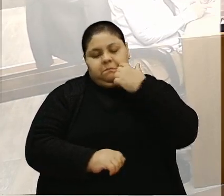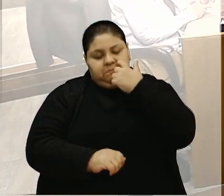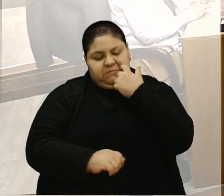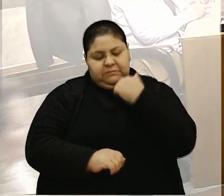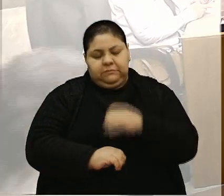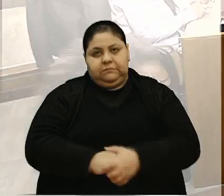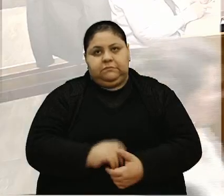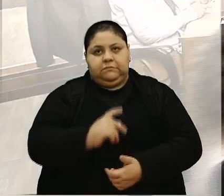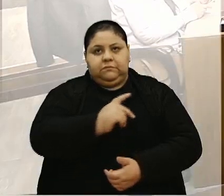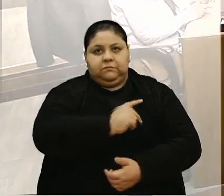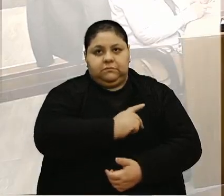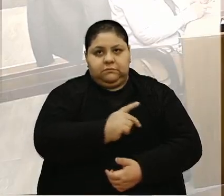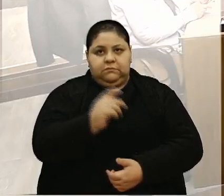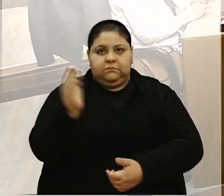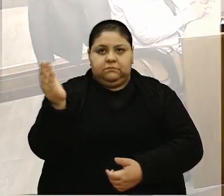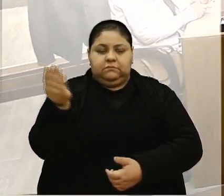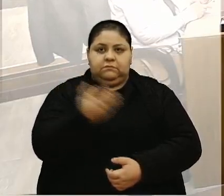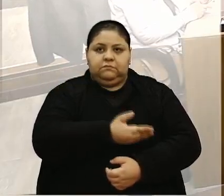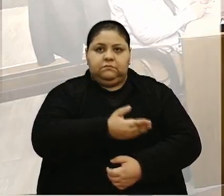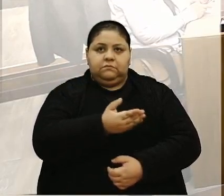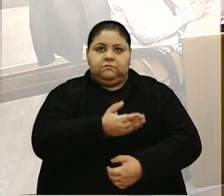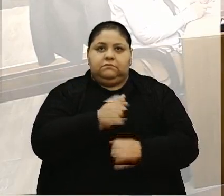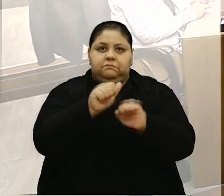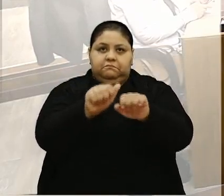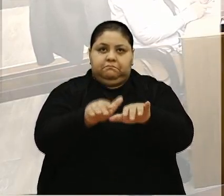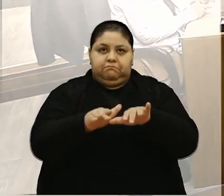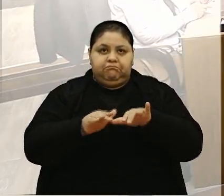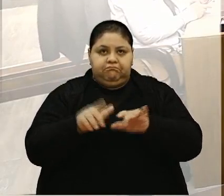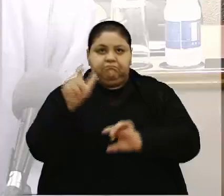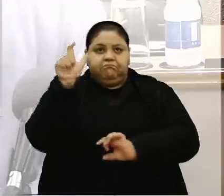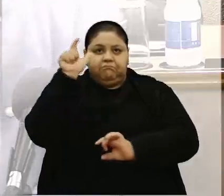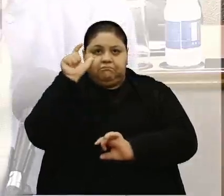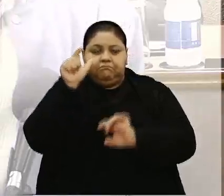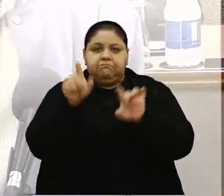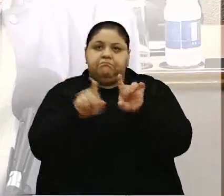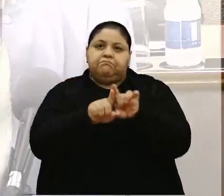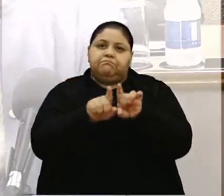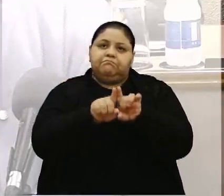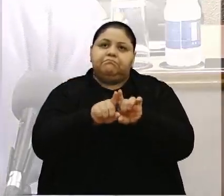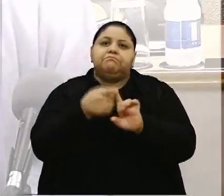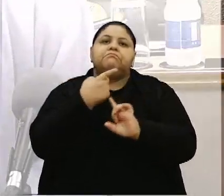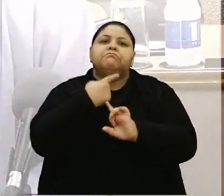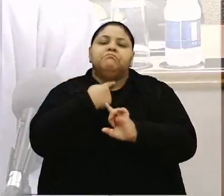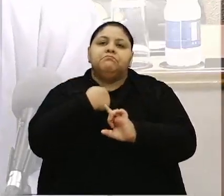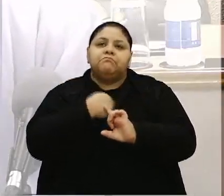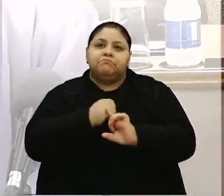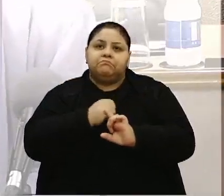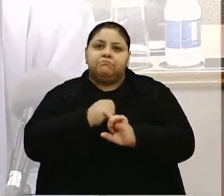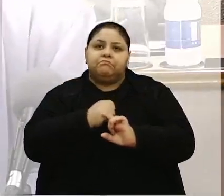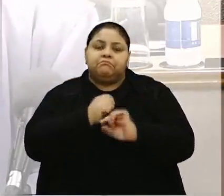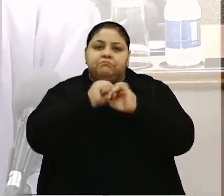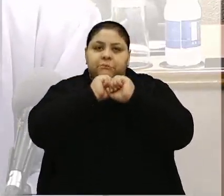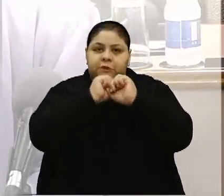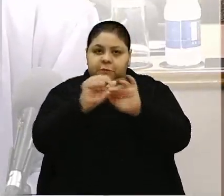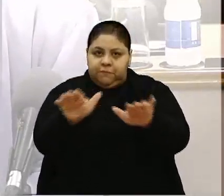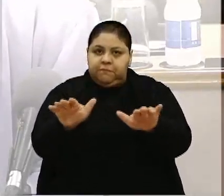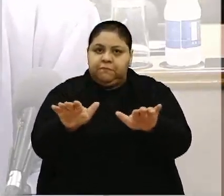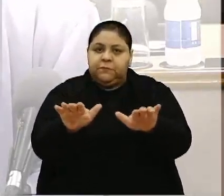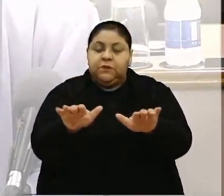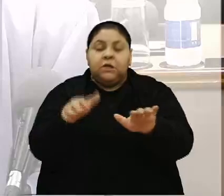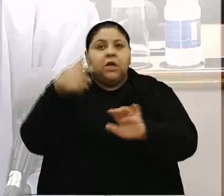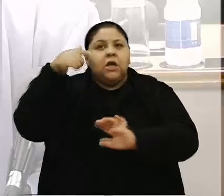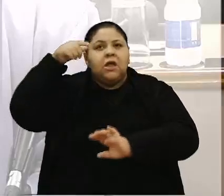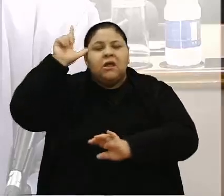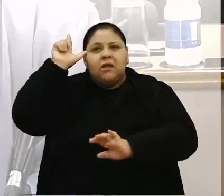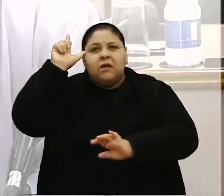Senhora presidente, caros colegas vereadores e a plateia que nos assistem, gostaria de compartilhar com os senhores que ontem